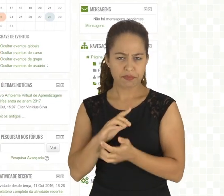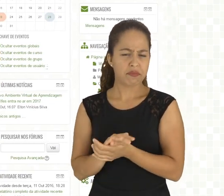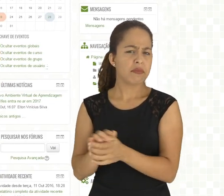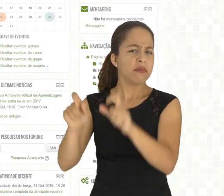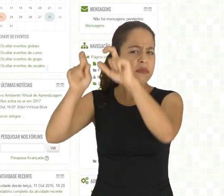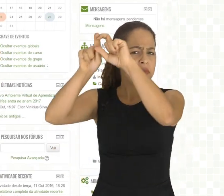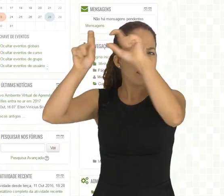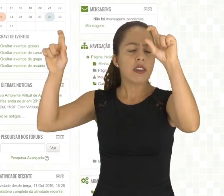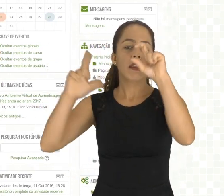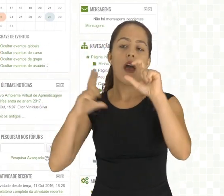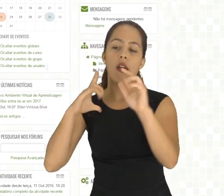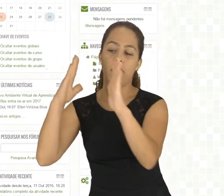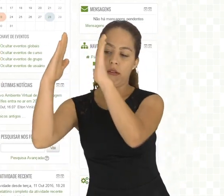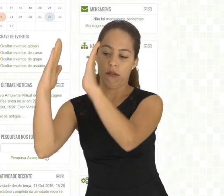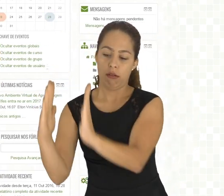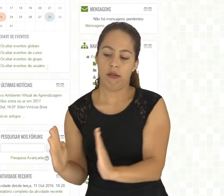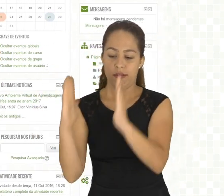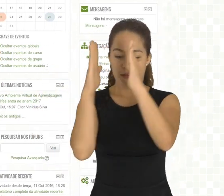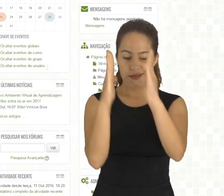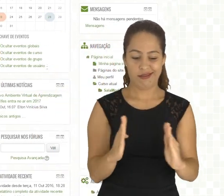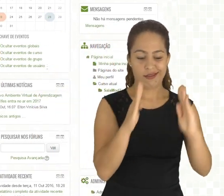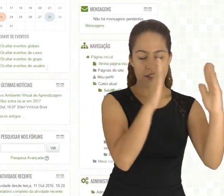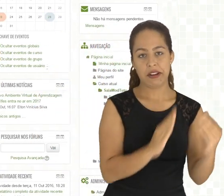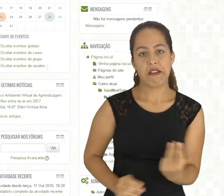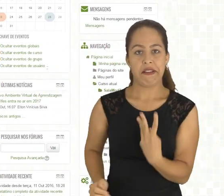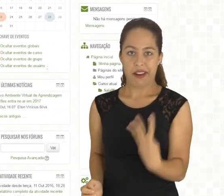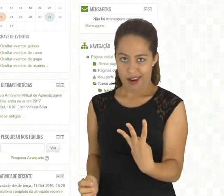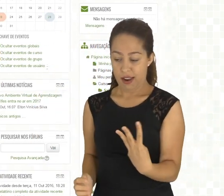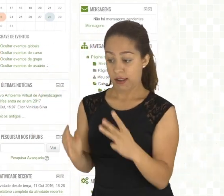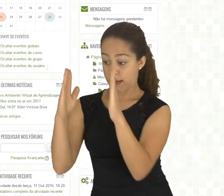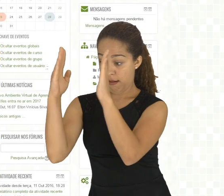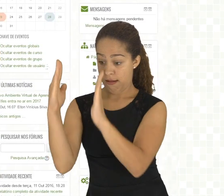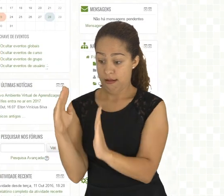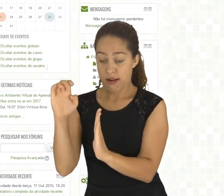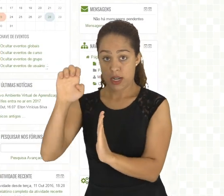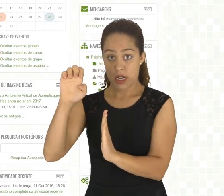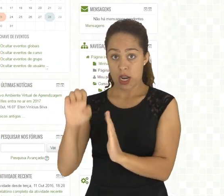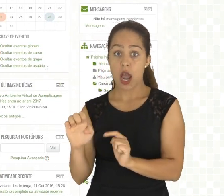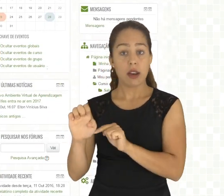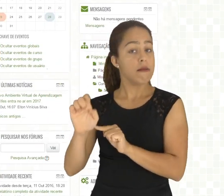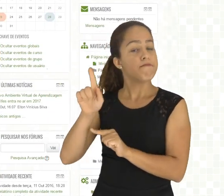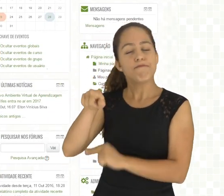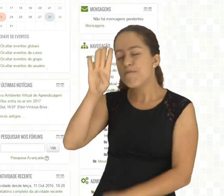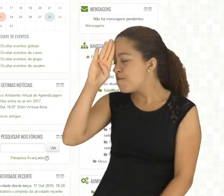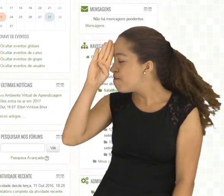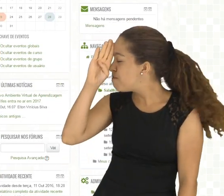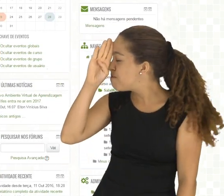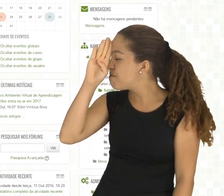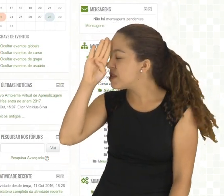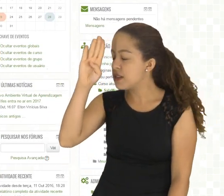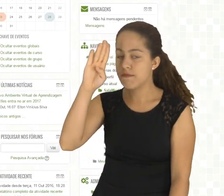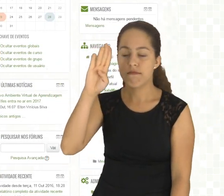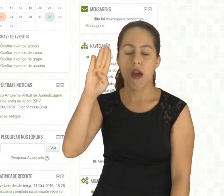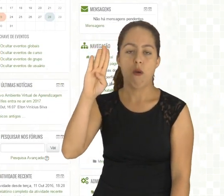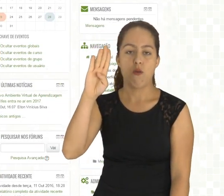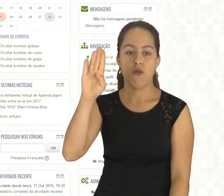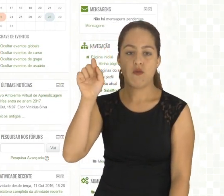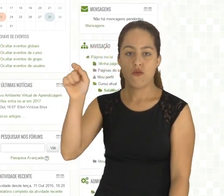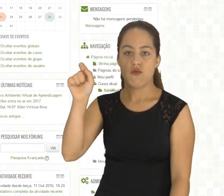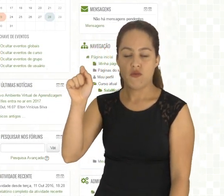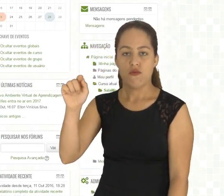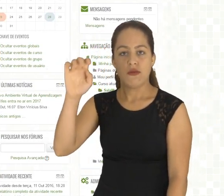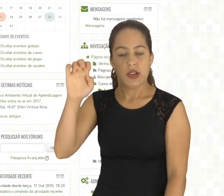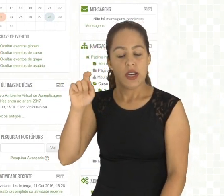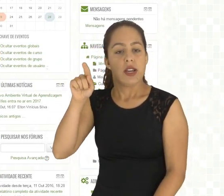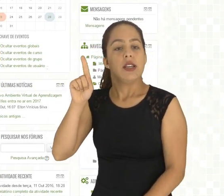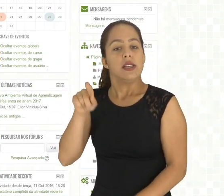inicial da disciplina é dividida em três colunas. A primeira coluna, da esquerda, é a coluna principal, é a coluna onde tem